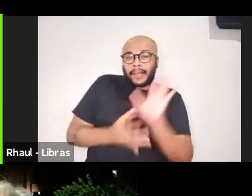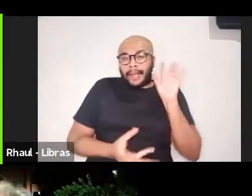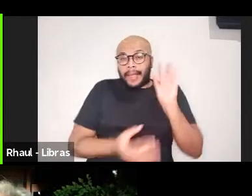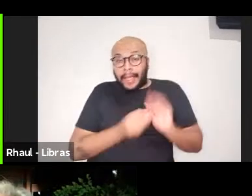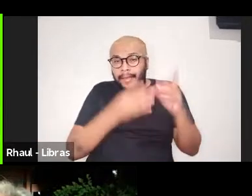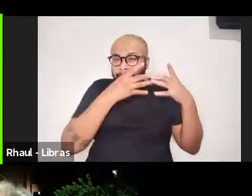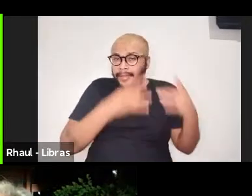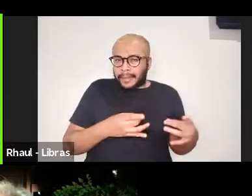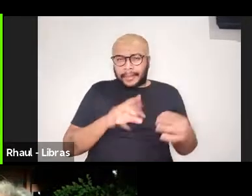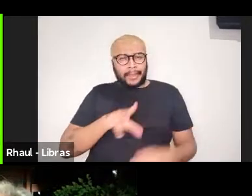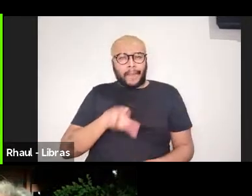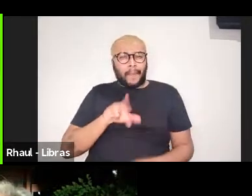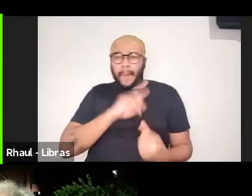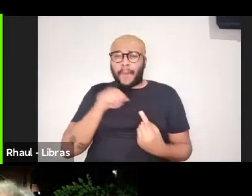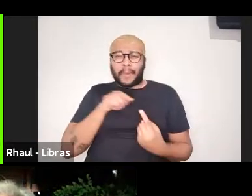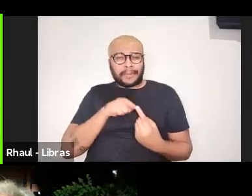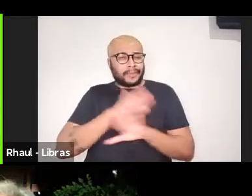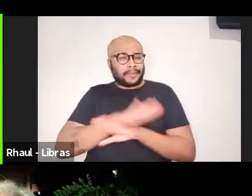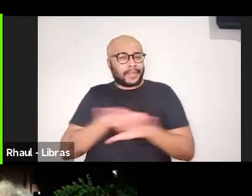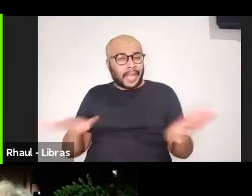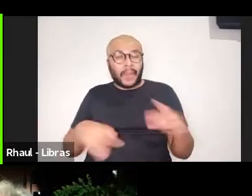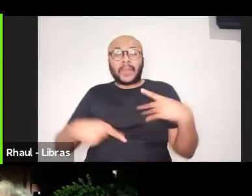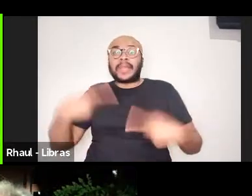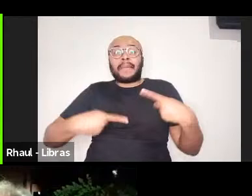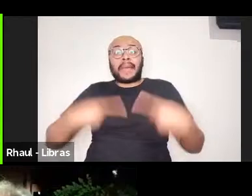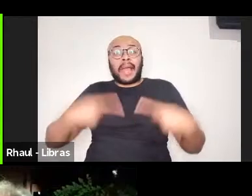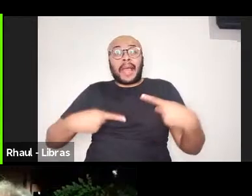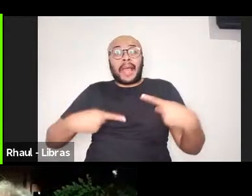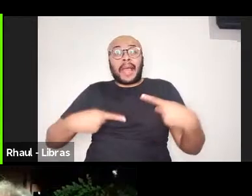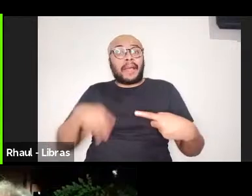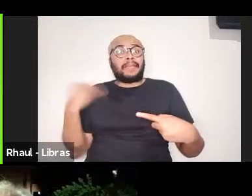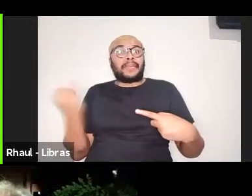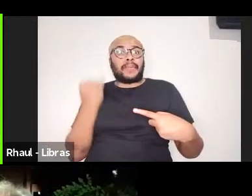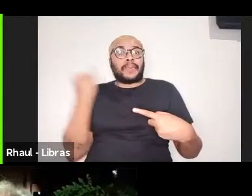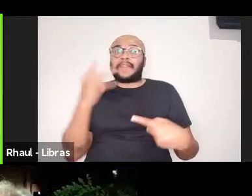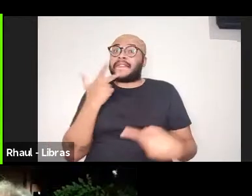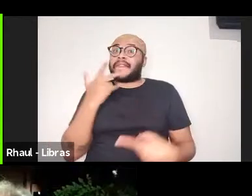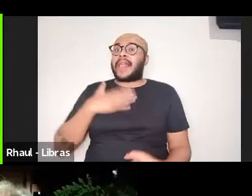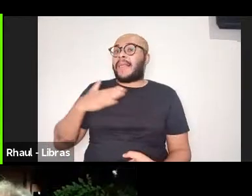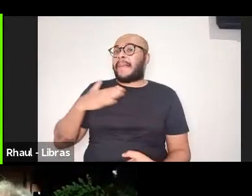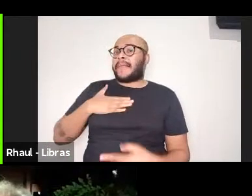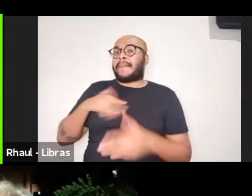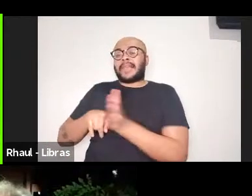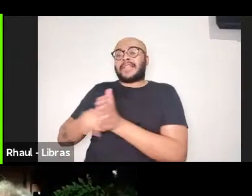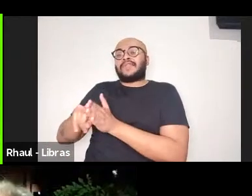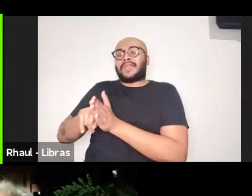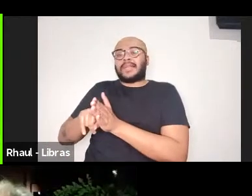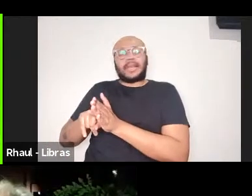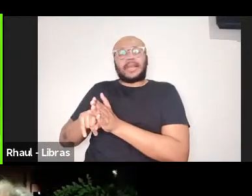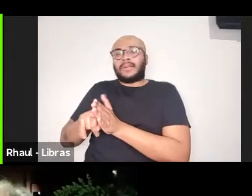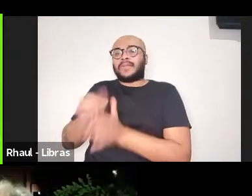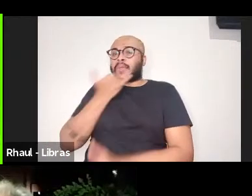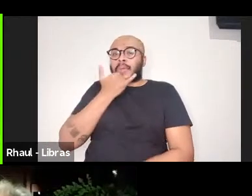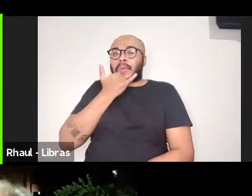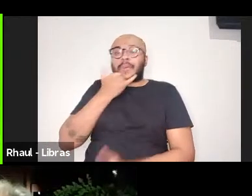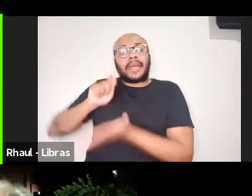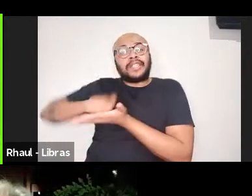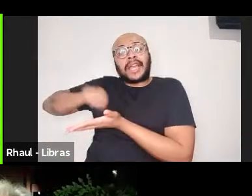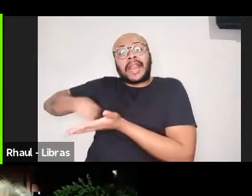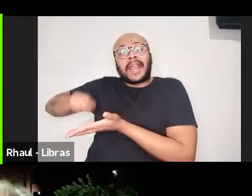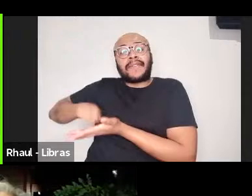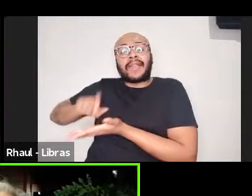Então, que, de novo, entrar no debate é a questão, não é? Se eu quero falar do meu trabalho, eu escrevo um artigo sobre ele.